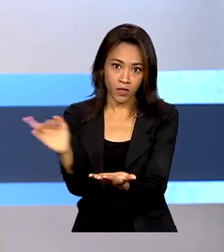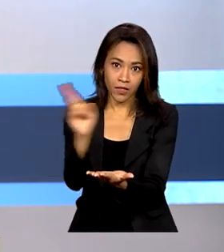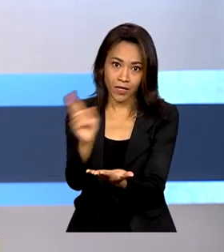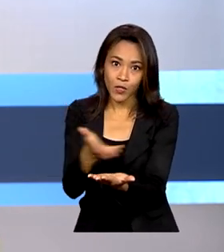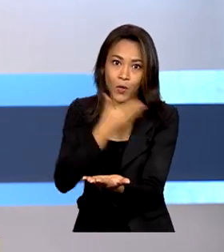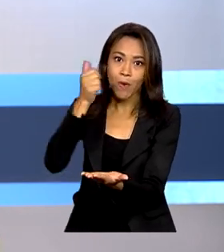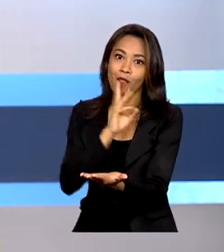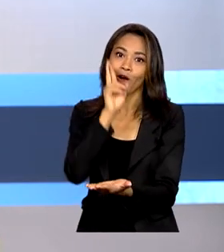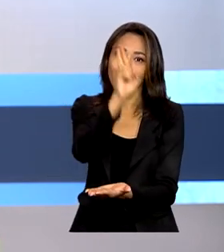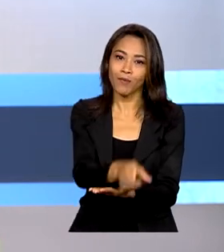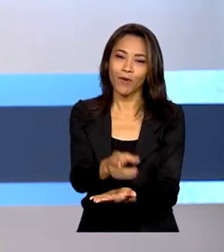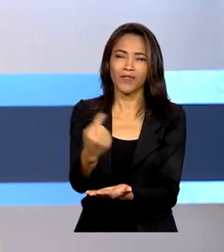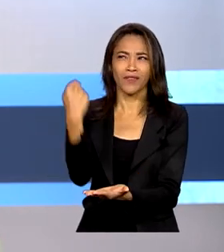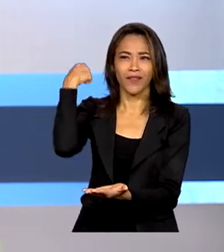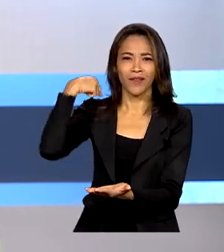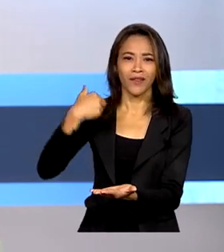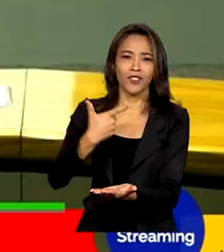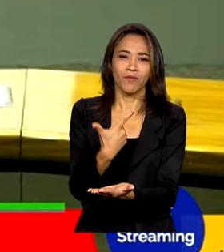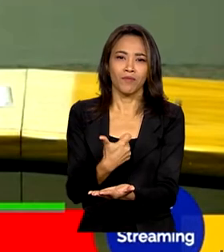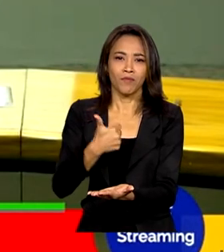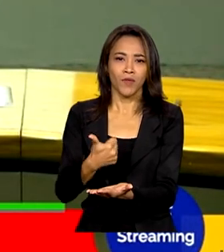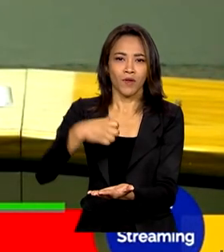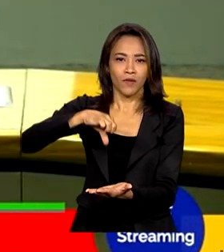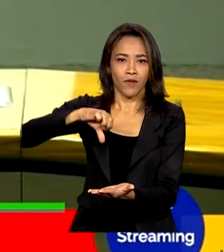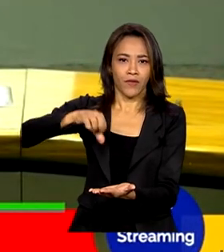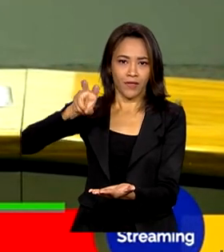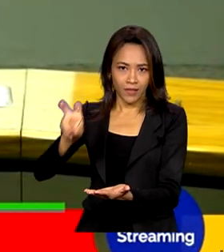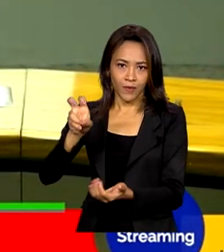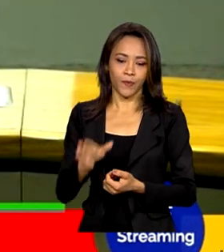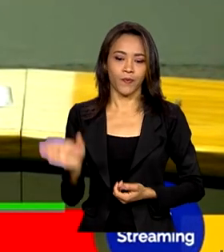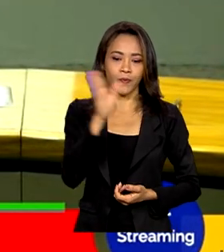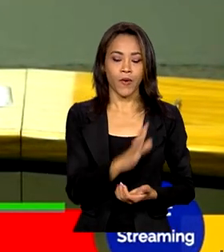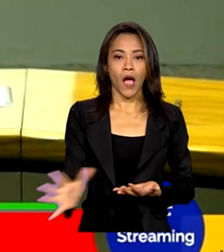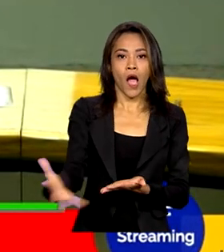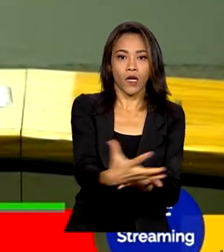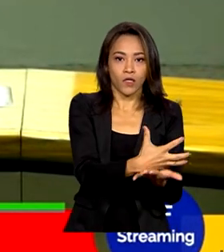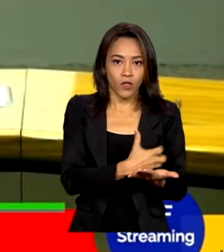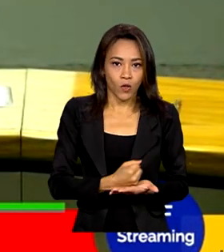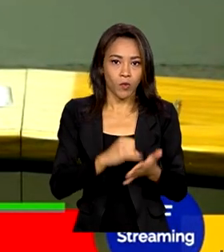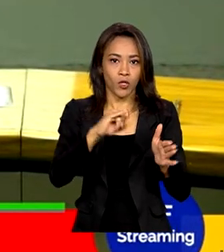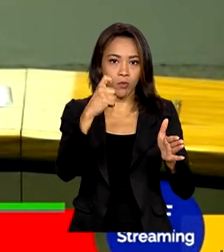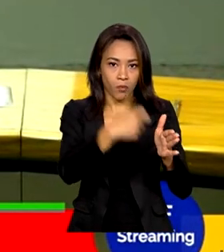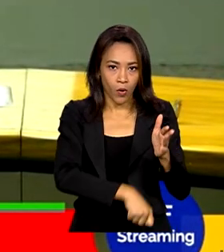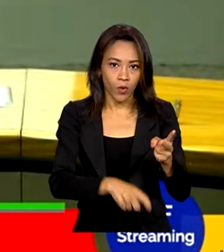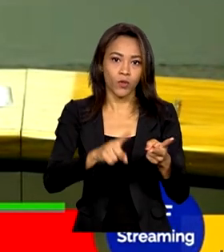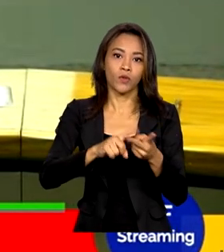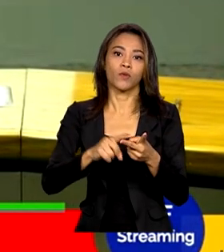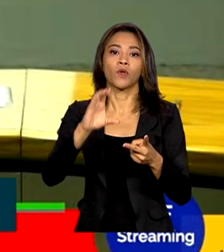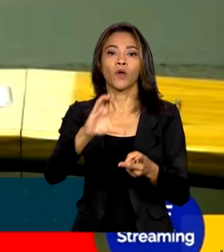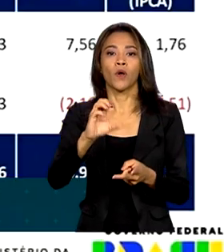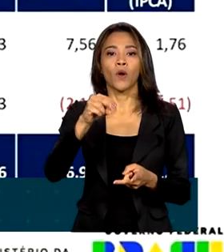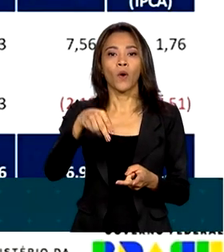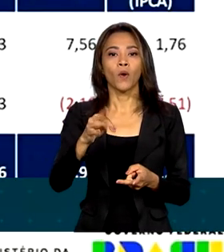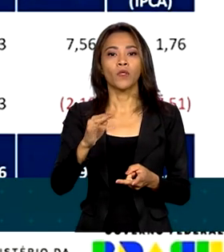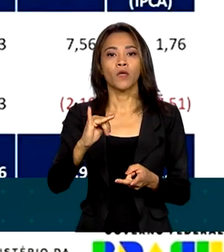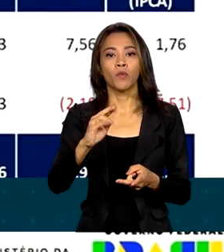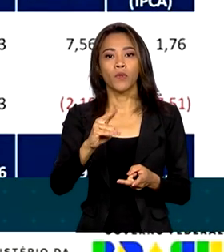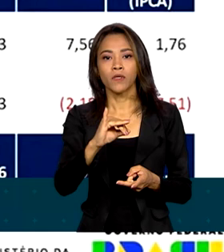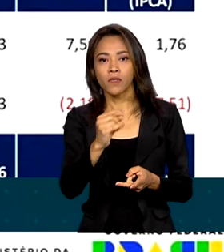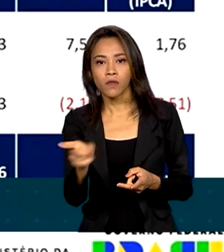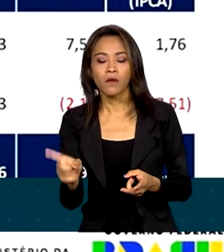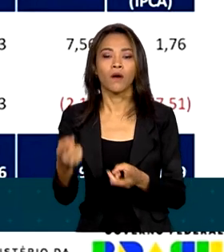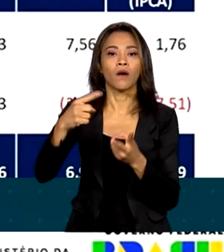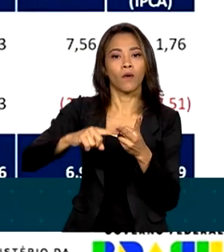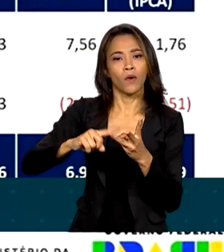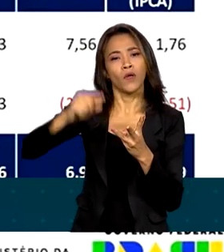para o mês desde 1995. A soma de impostos, contribuições e outras receitas arrecadadas